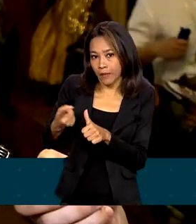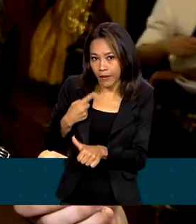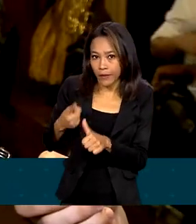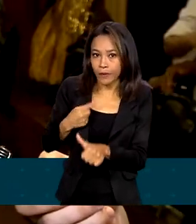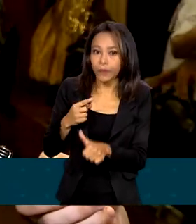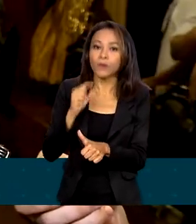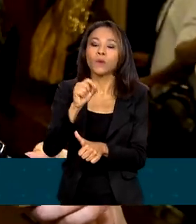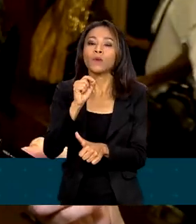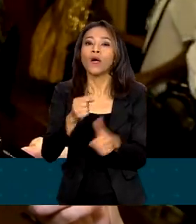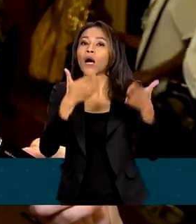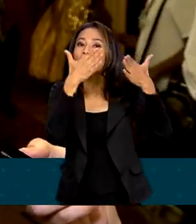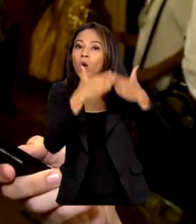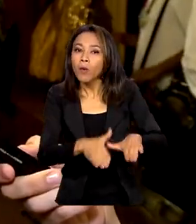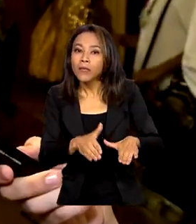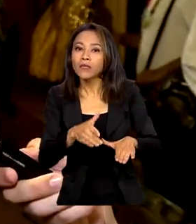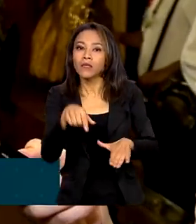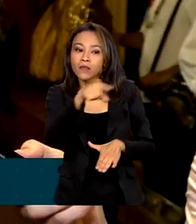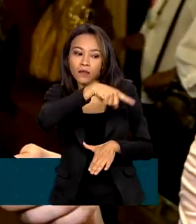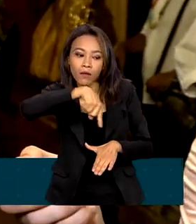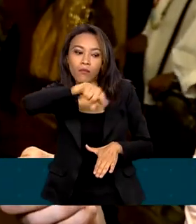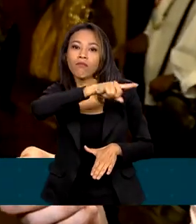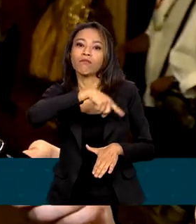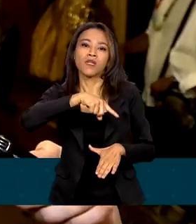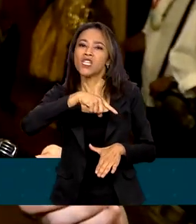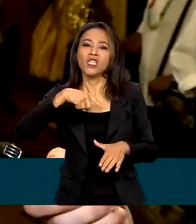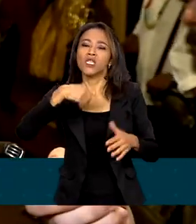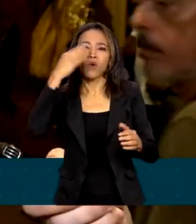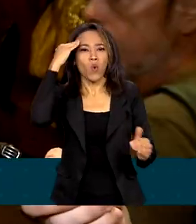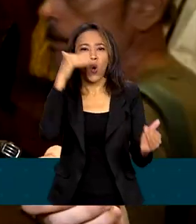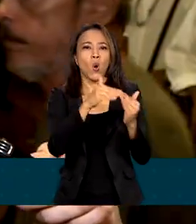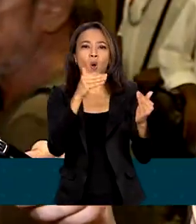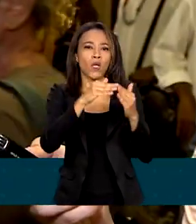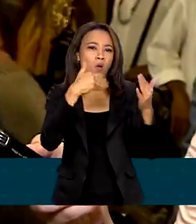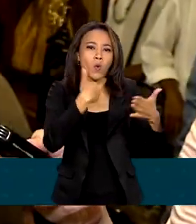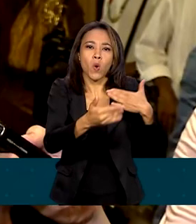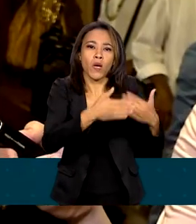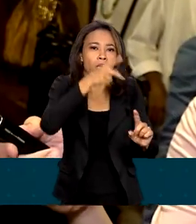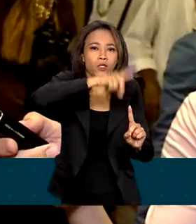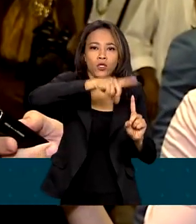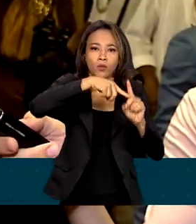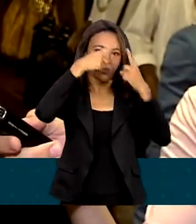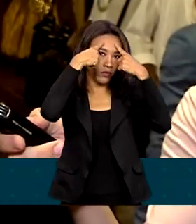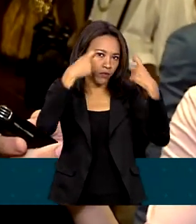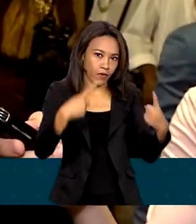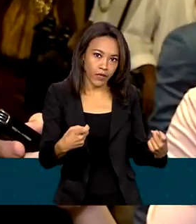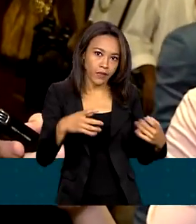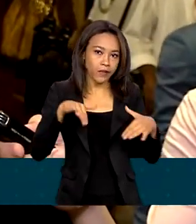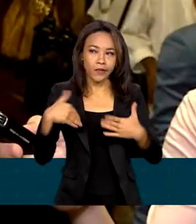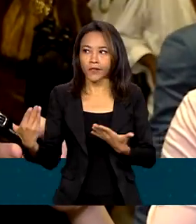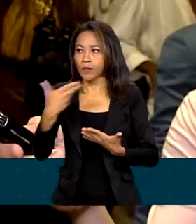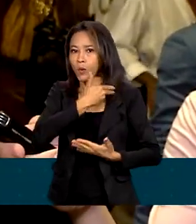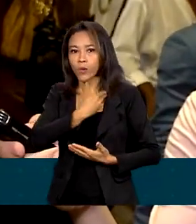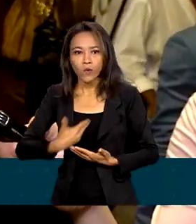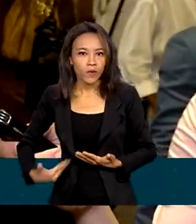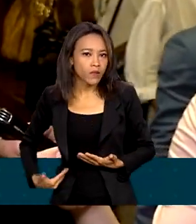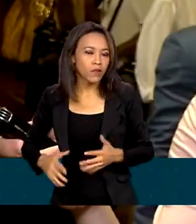reparação no sentido de não tolerar mais qualquer tipo de violência, se é por parte de agentes do Estado, se é por parte,